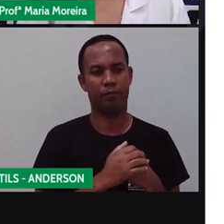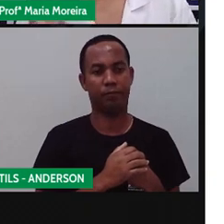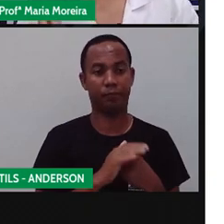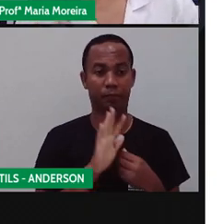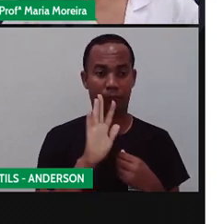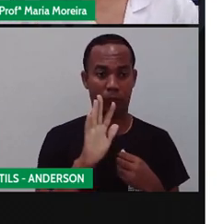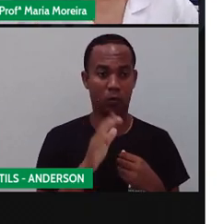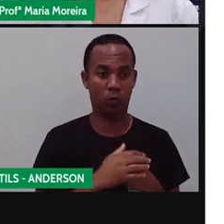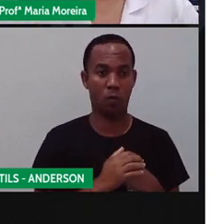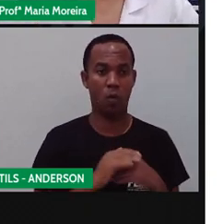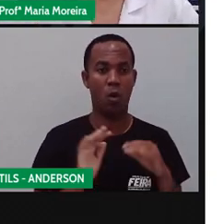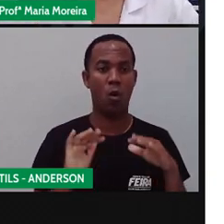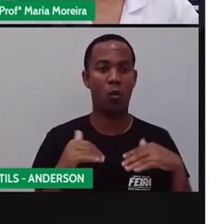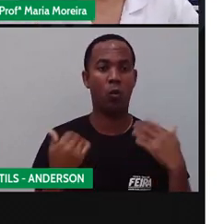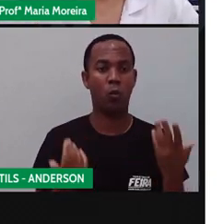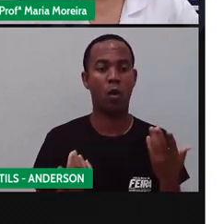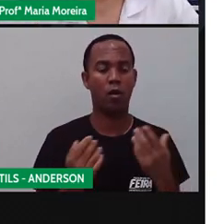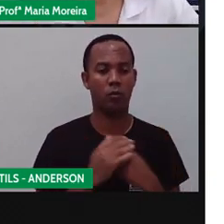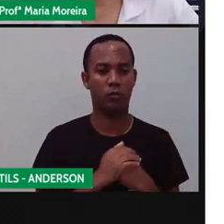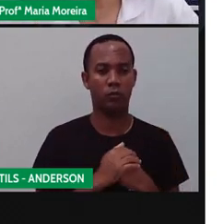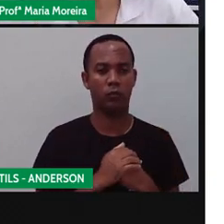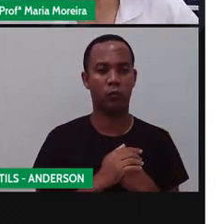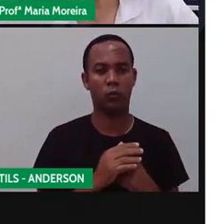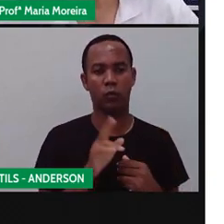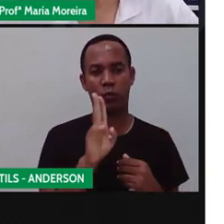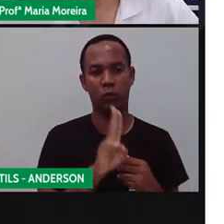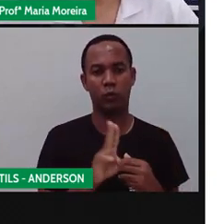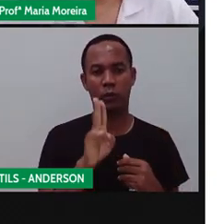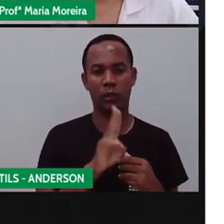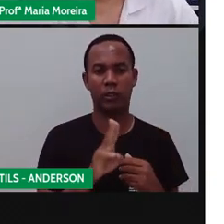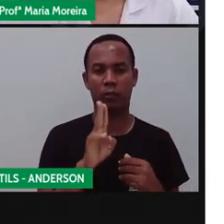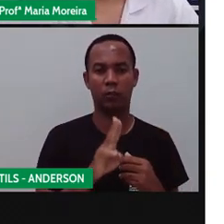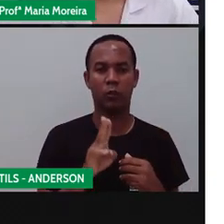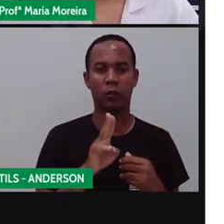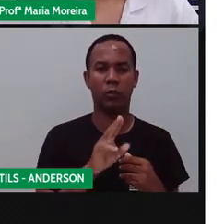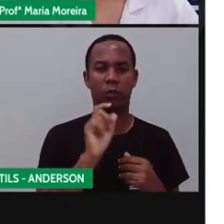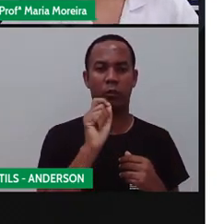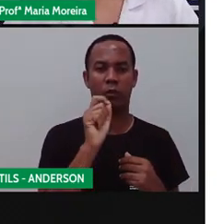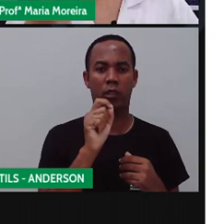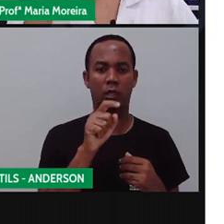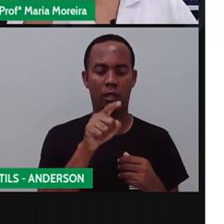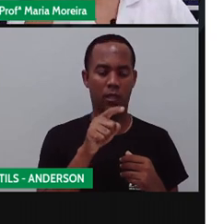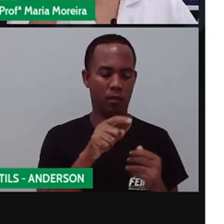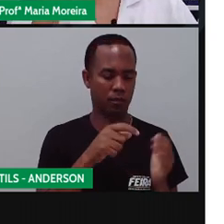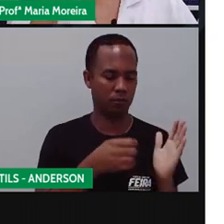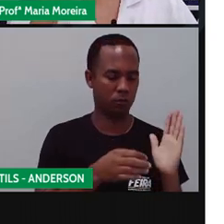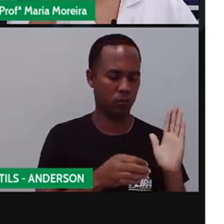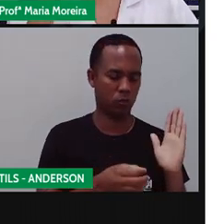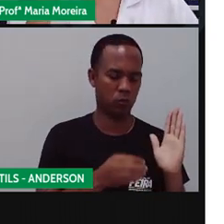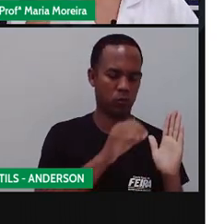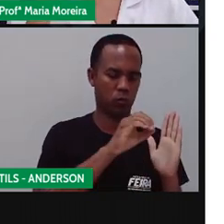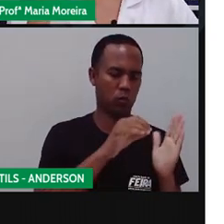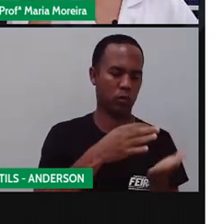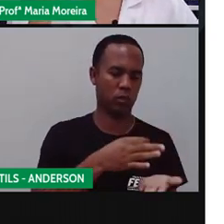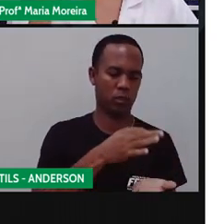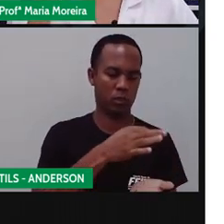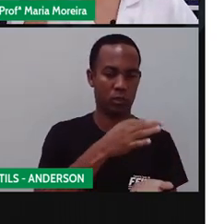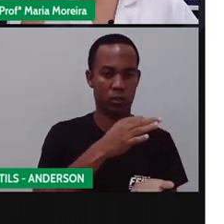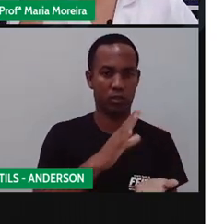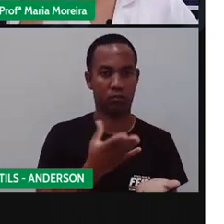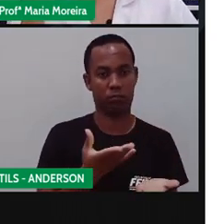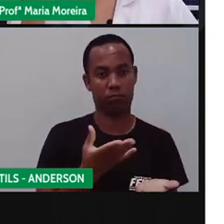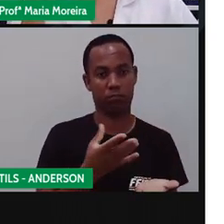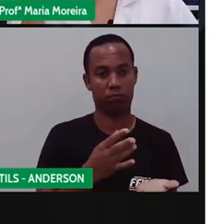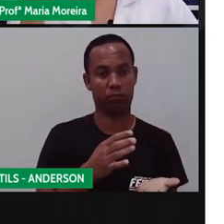Bom, quais unidades de medida usamos em uma receita? A Pró falou em xícara, colher,